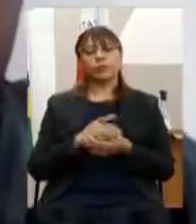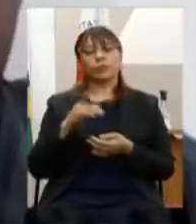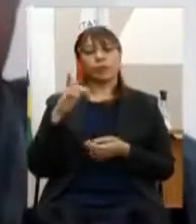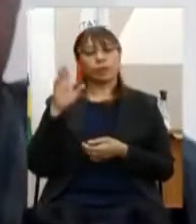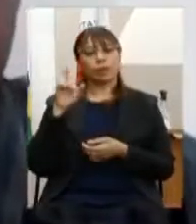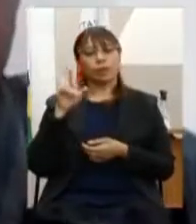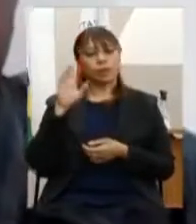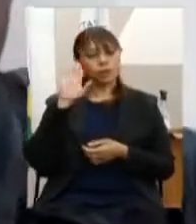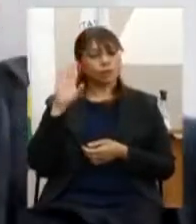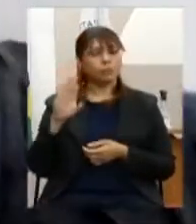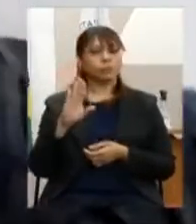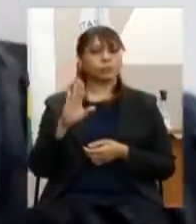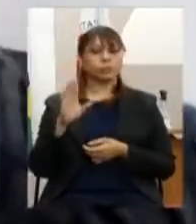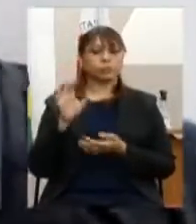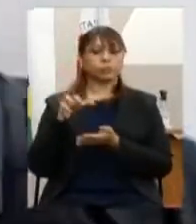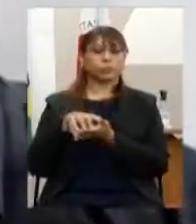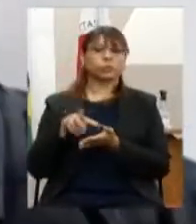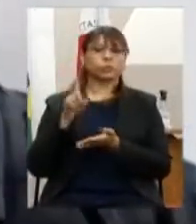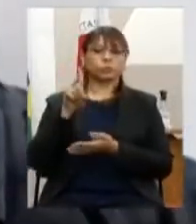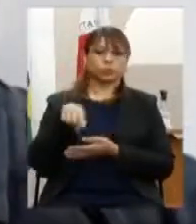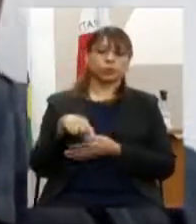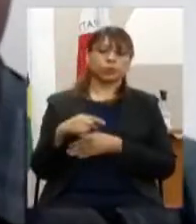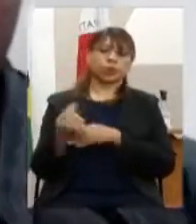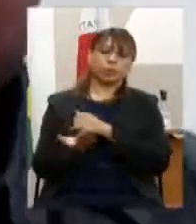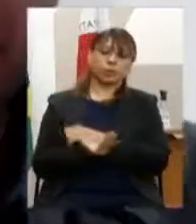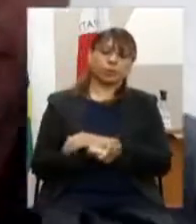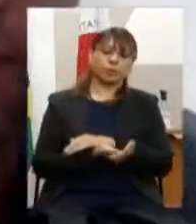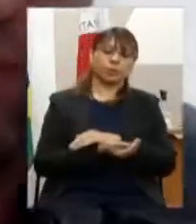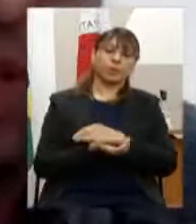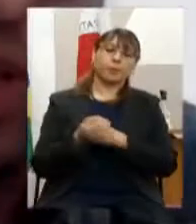de explorar minério de ferro em Minas Gerais